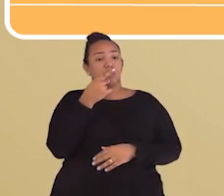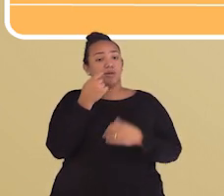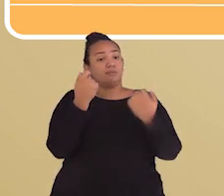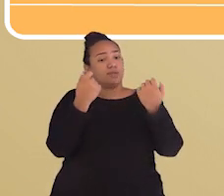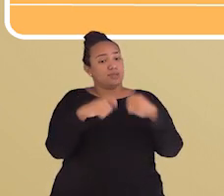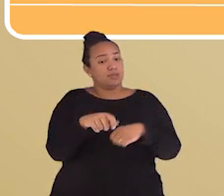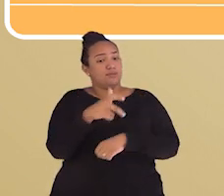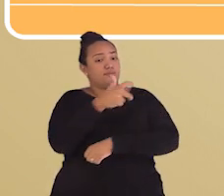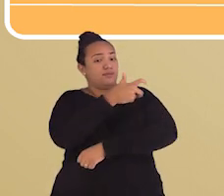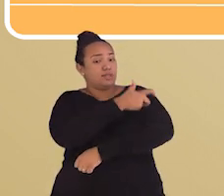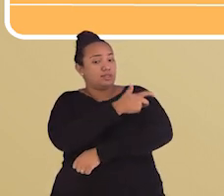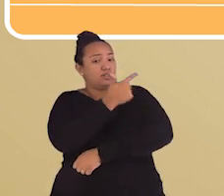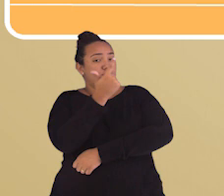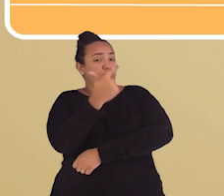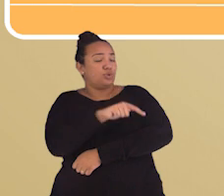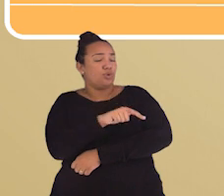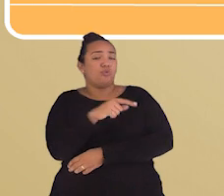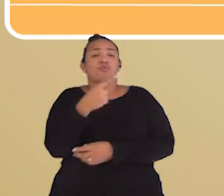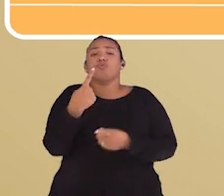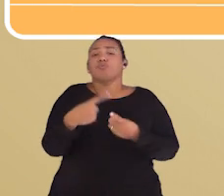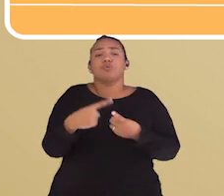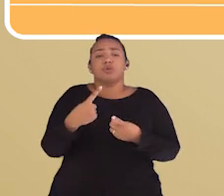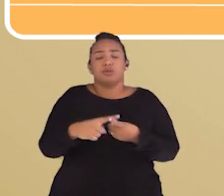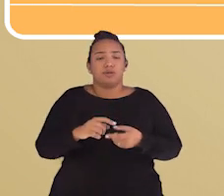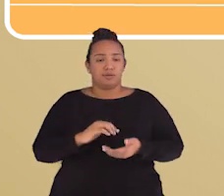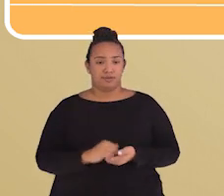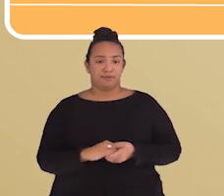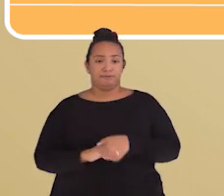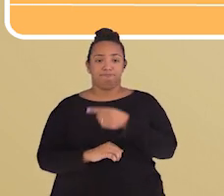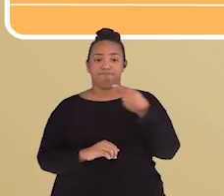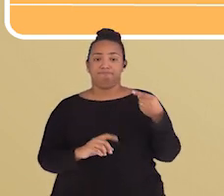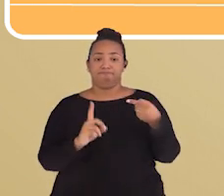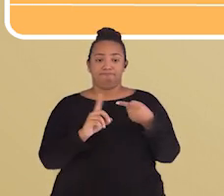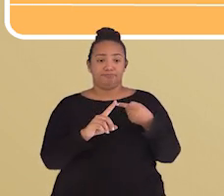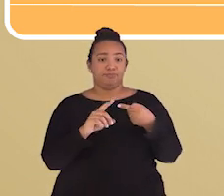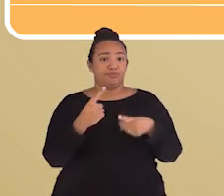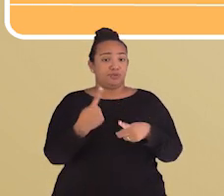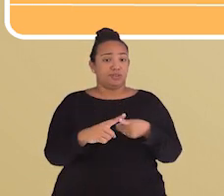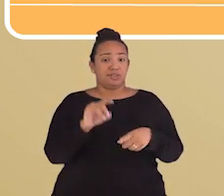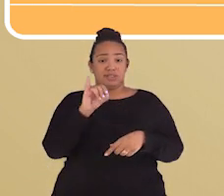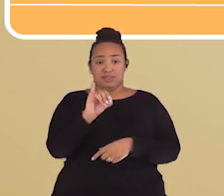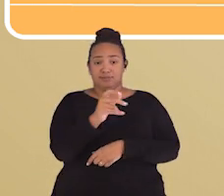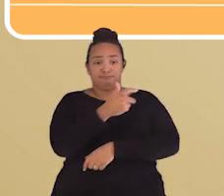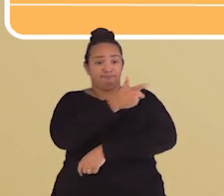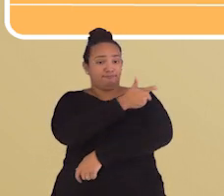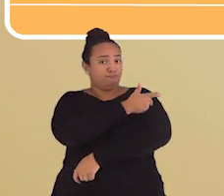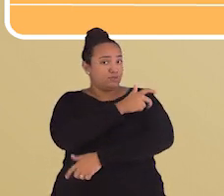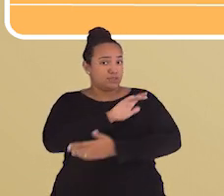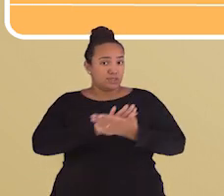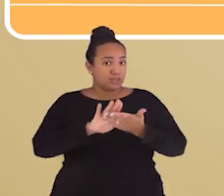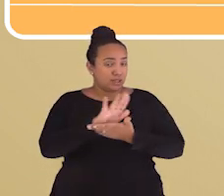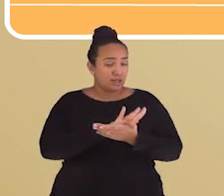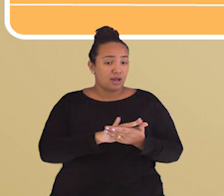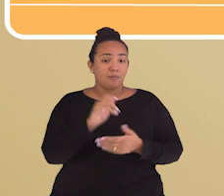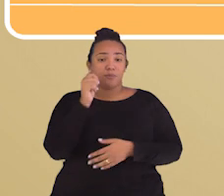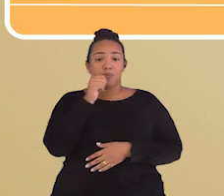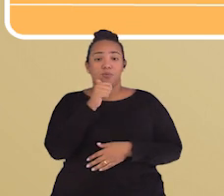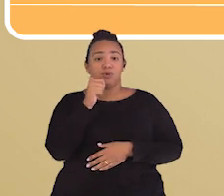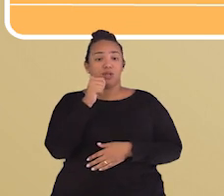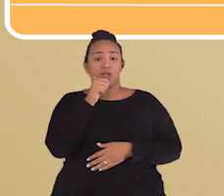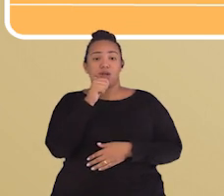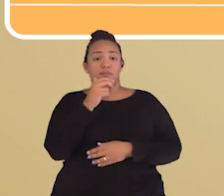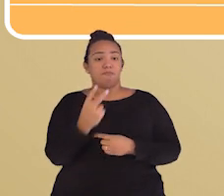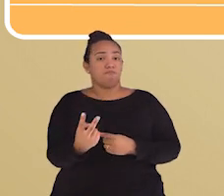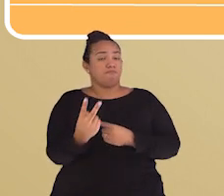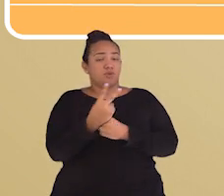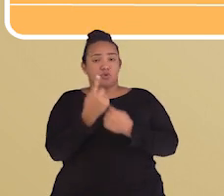algumas aplicações novamente. E por quê? Letra A. Se não forem aplicadas, Eduarda não estará protegida